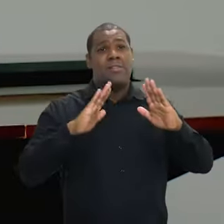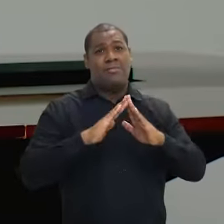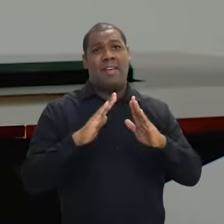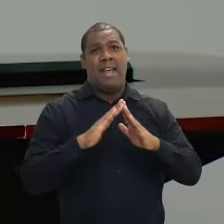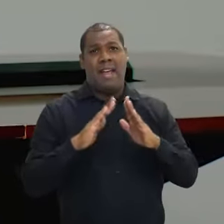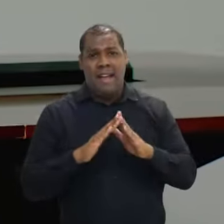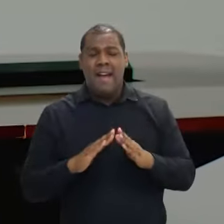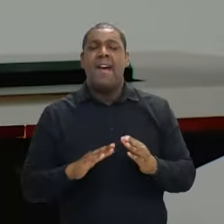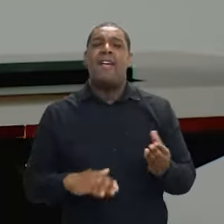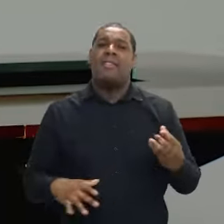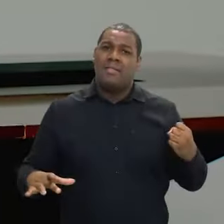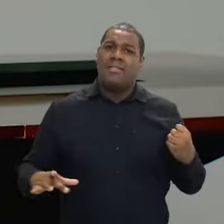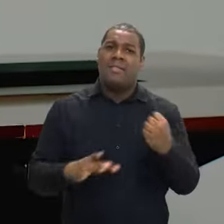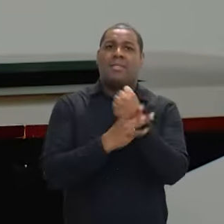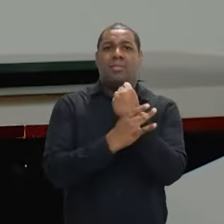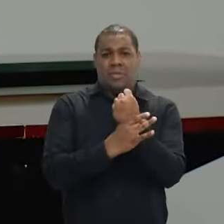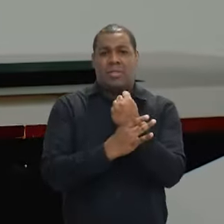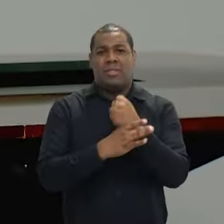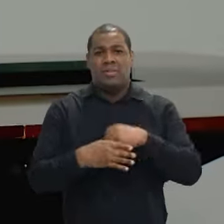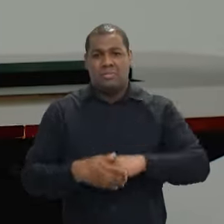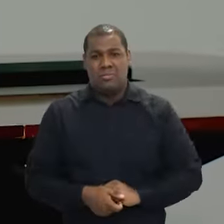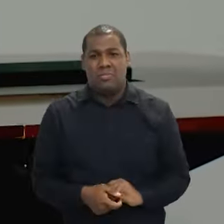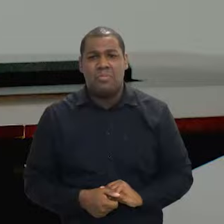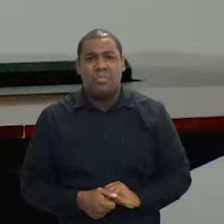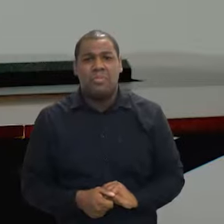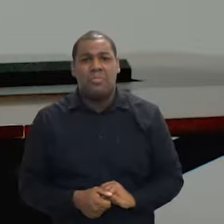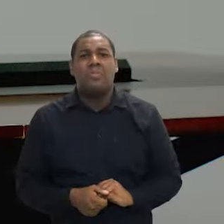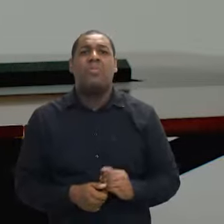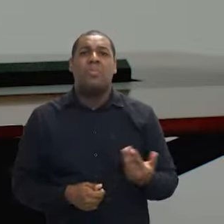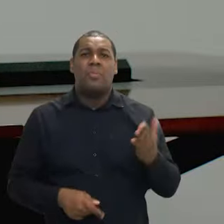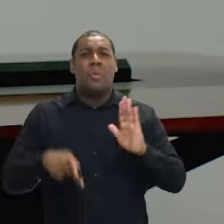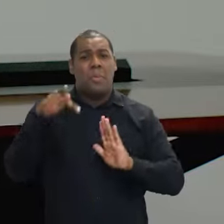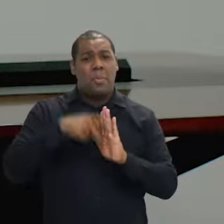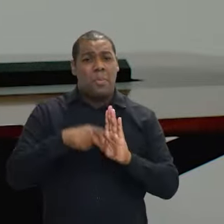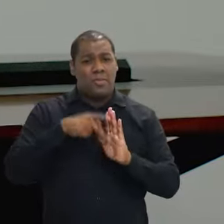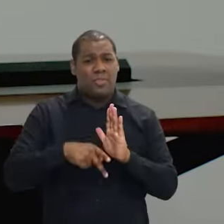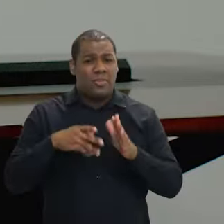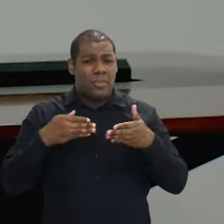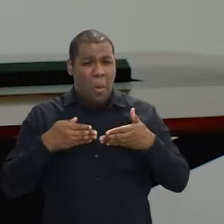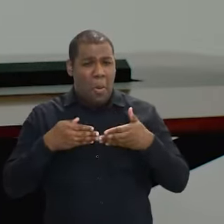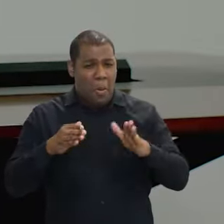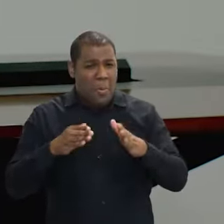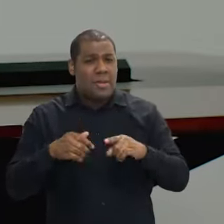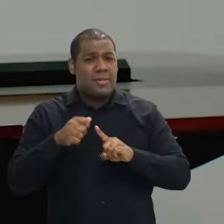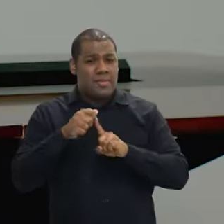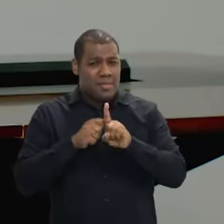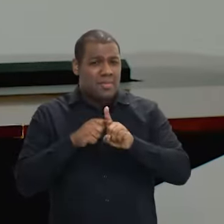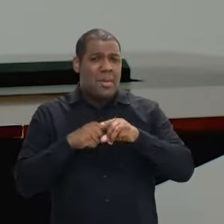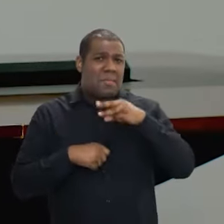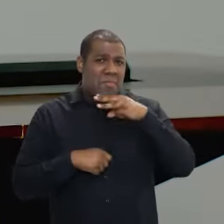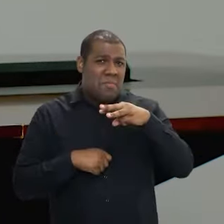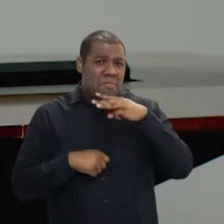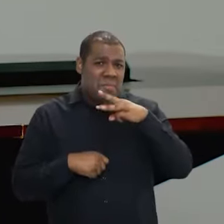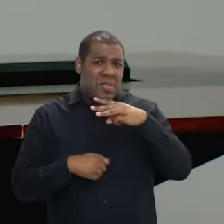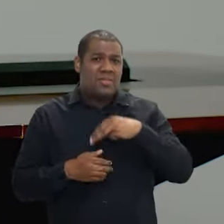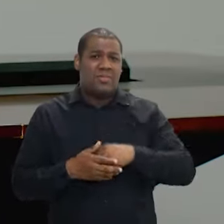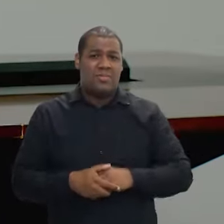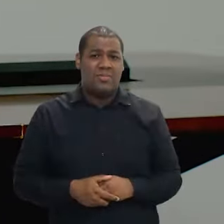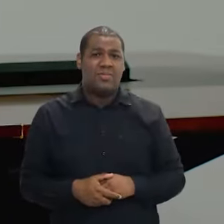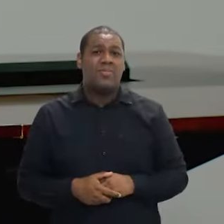acesso à moradia. E estamos começando a executar esse programa já agora no mês de março,